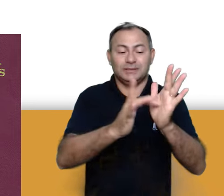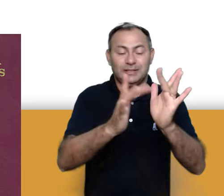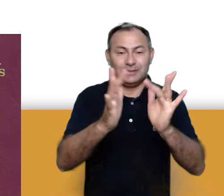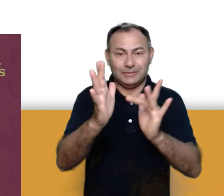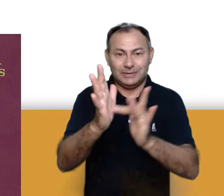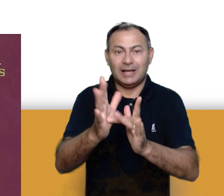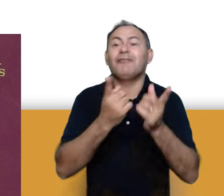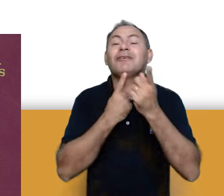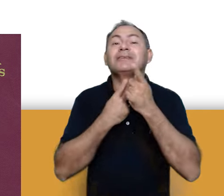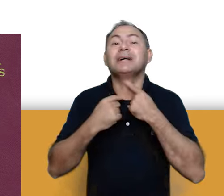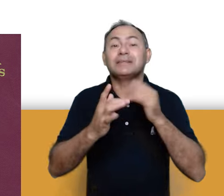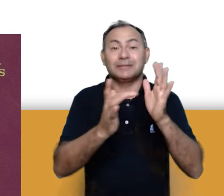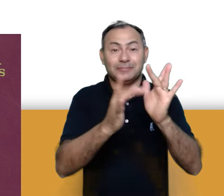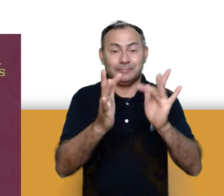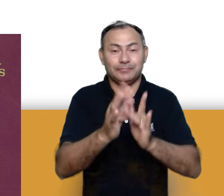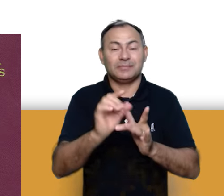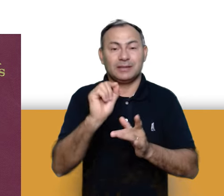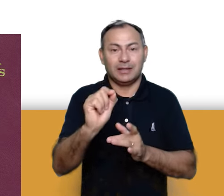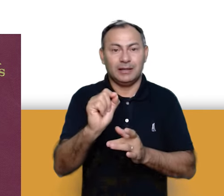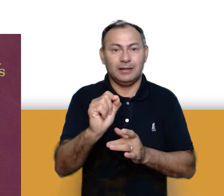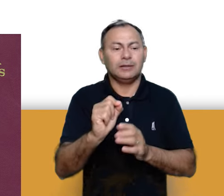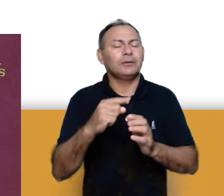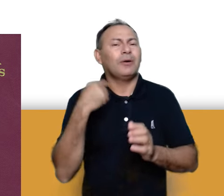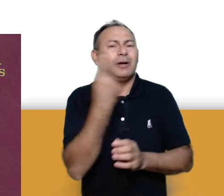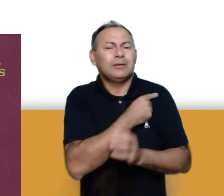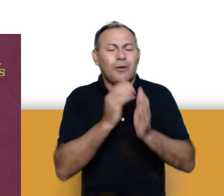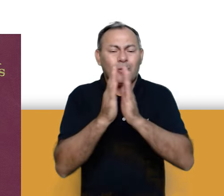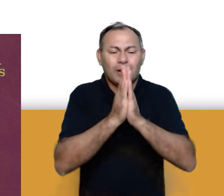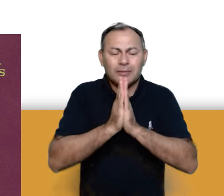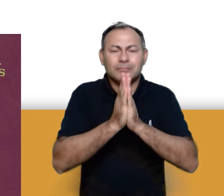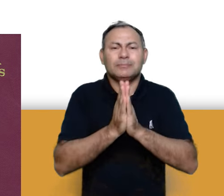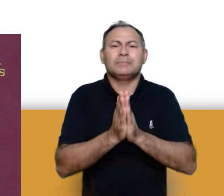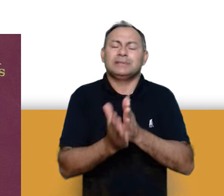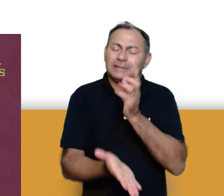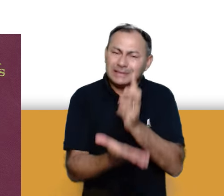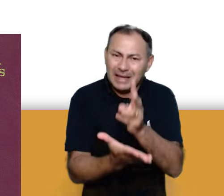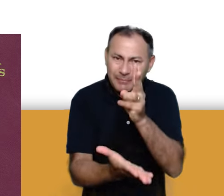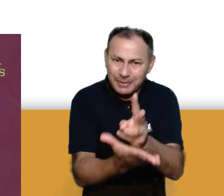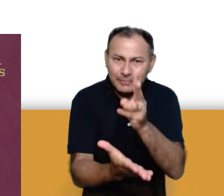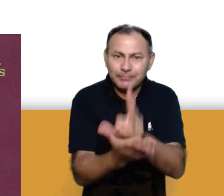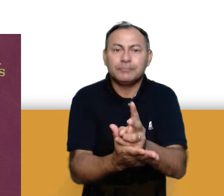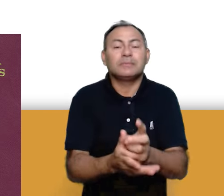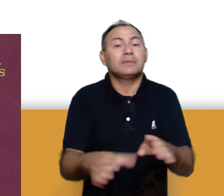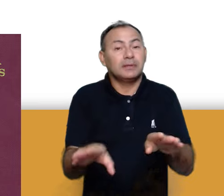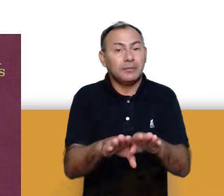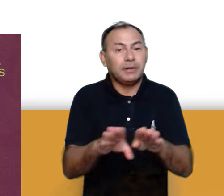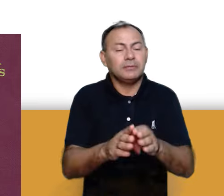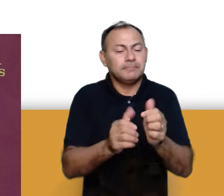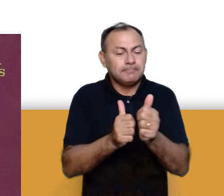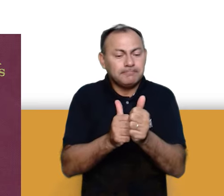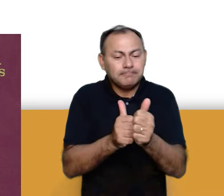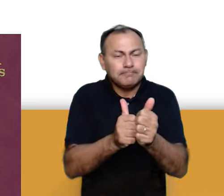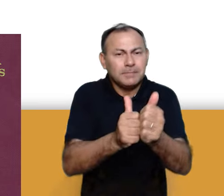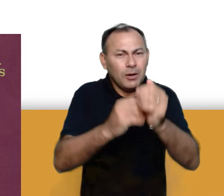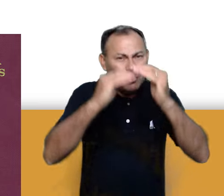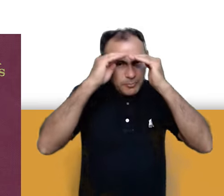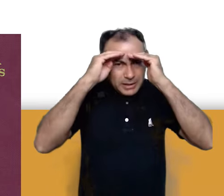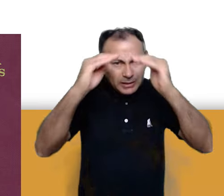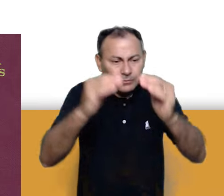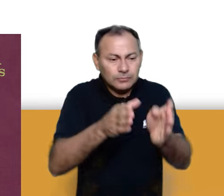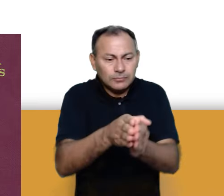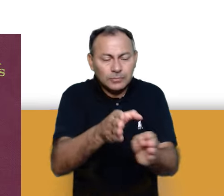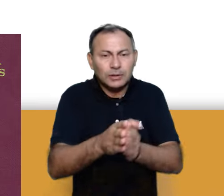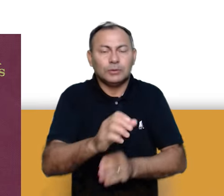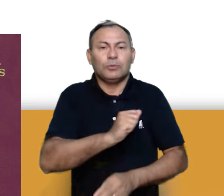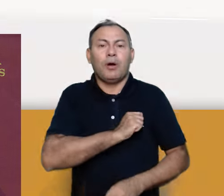de Jesus Cristo, de que oremos sem cessar, como também seguindo o